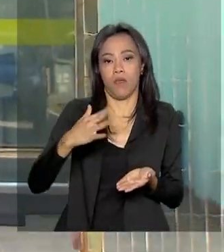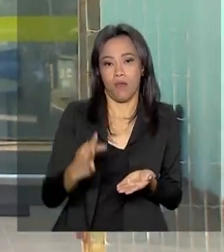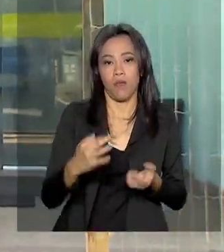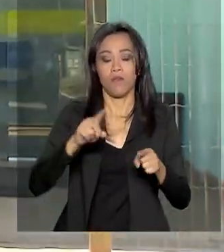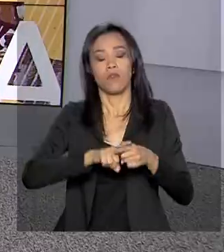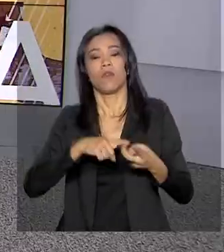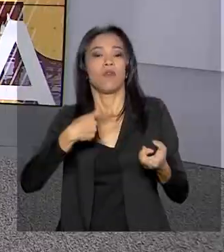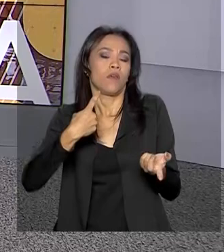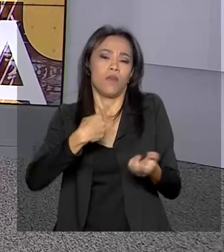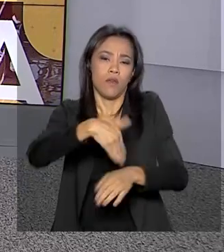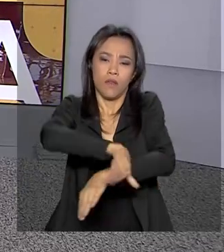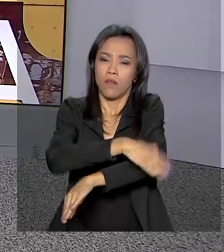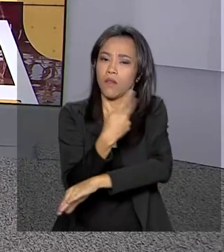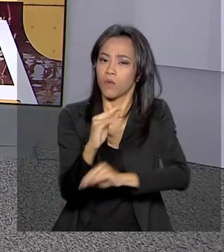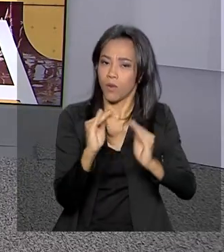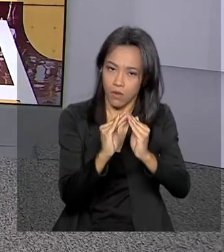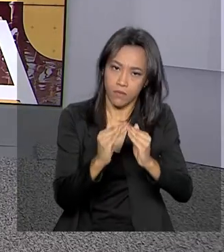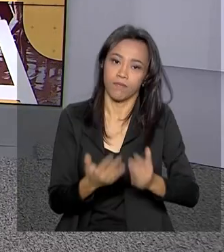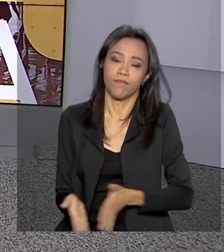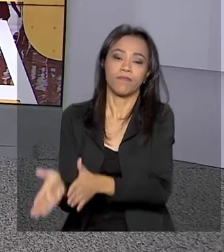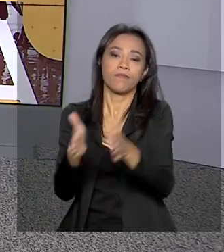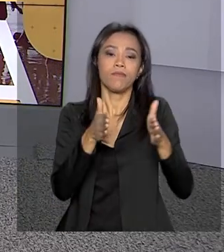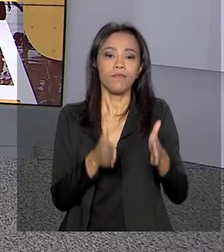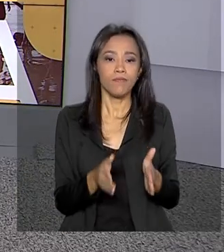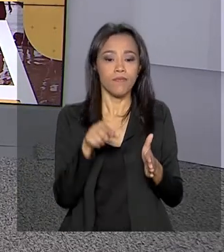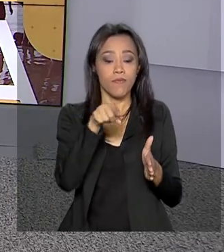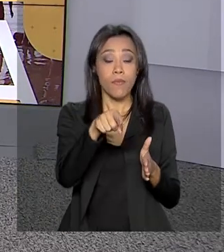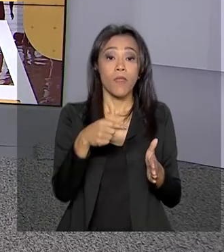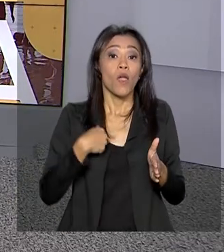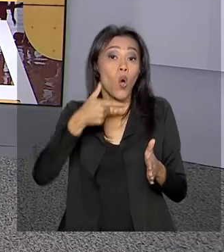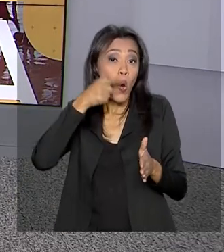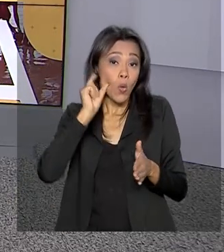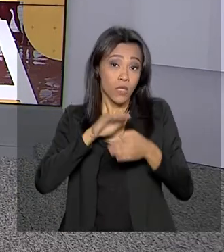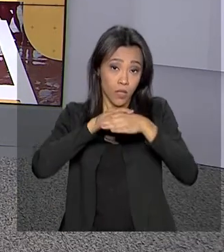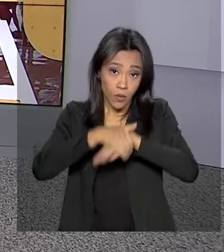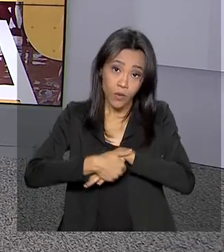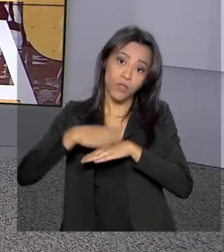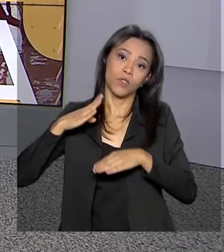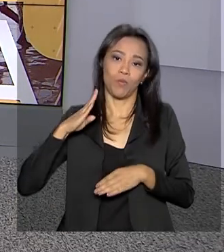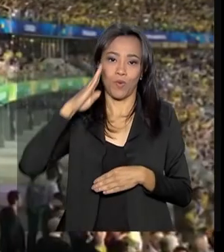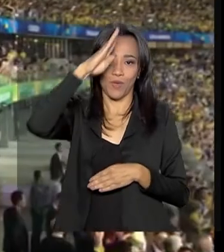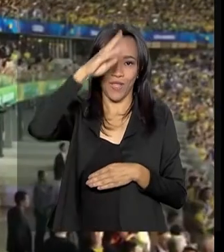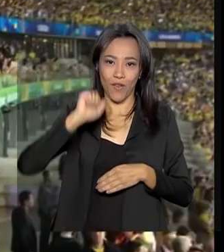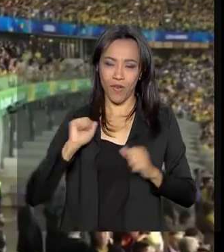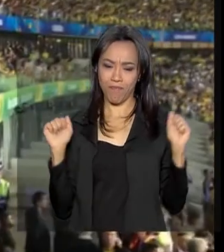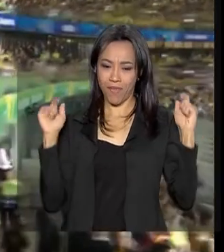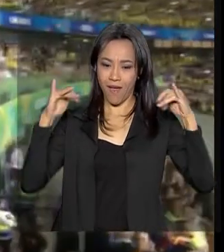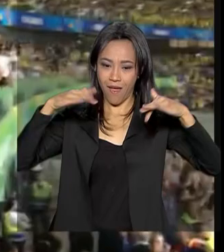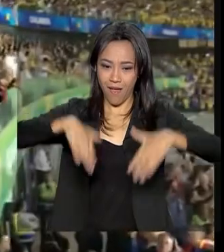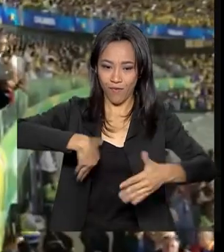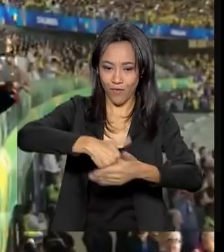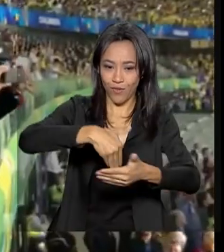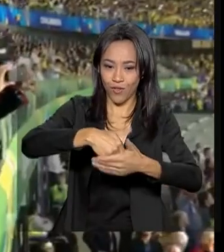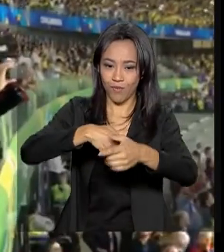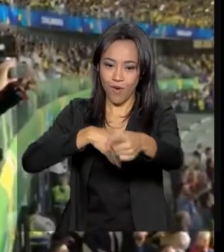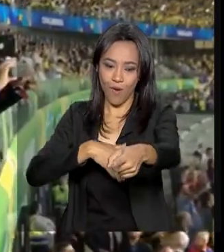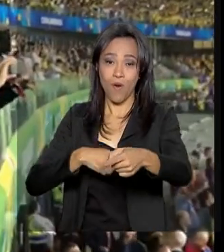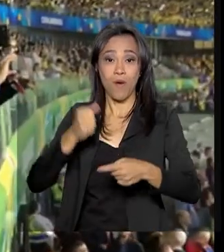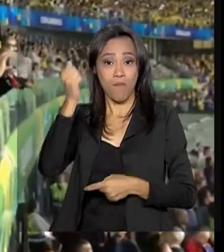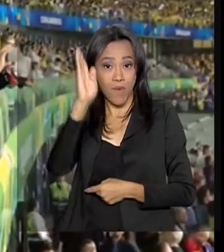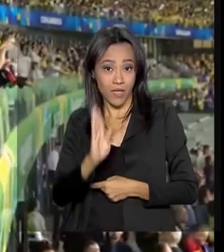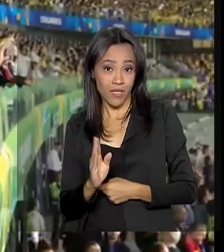residência. O presidente Jair Bolsonaro acompanhou ontem à noite, no Mineirão, o clássico entre Brasil e Argentina pela